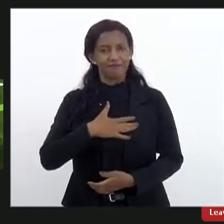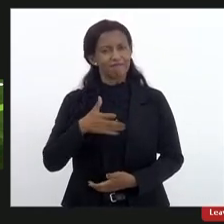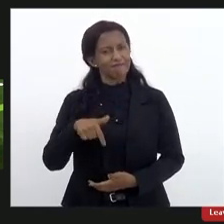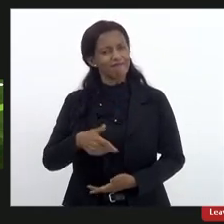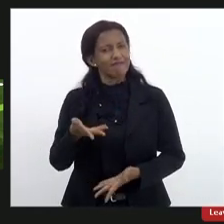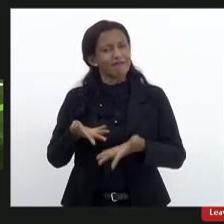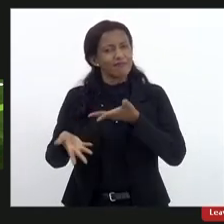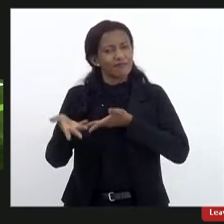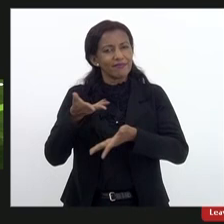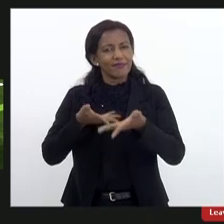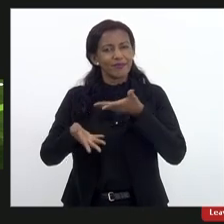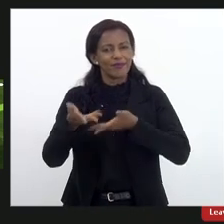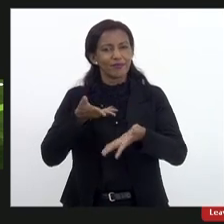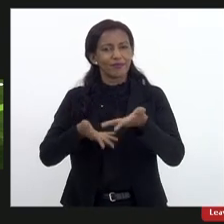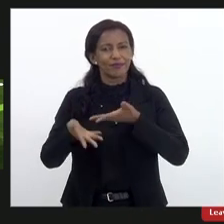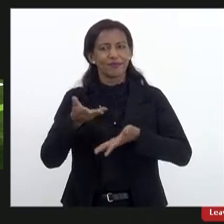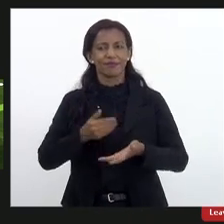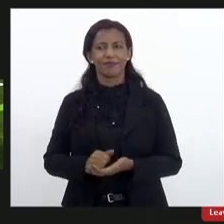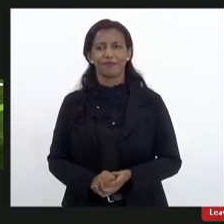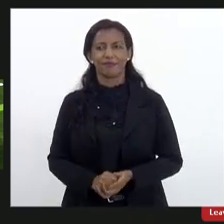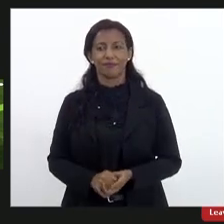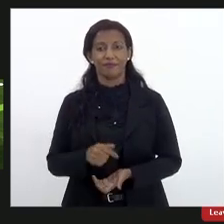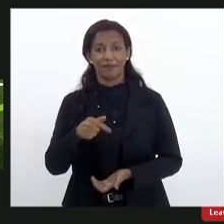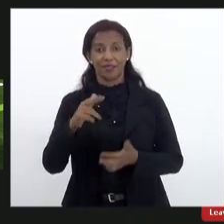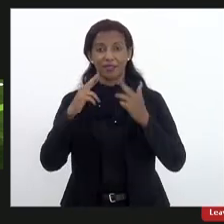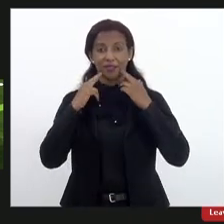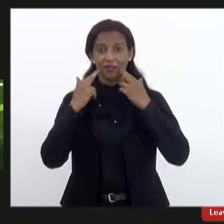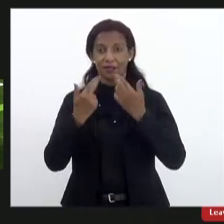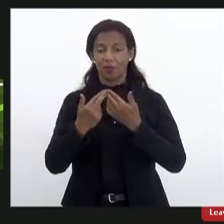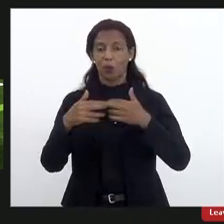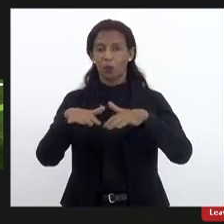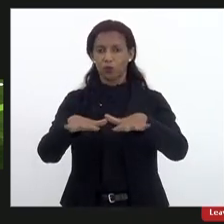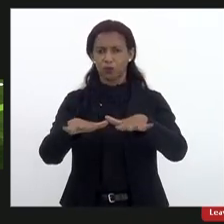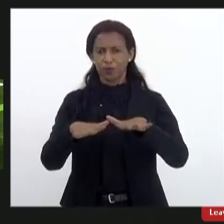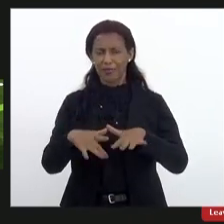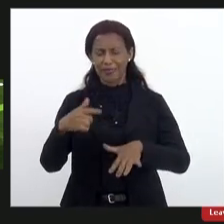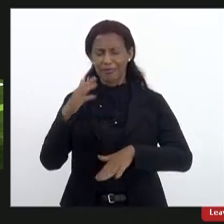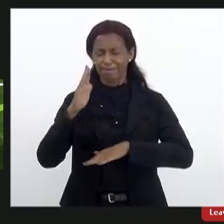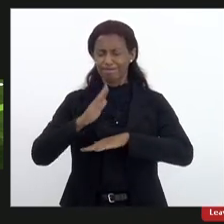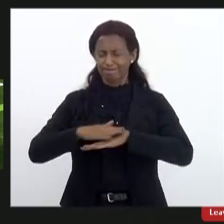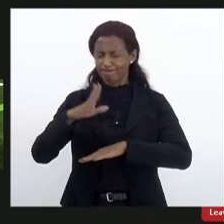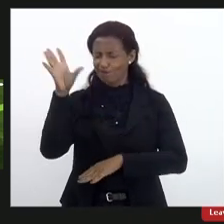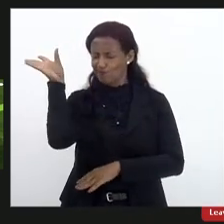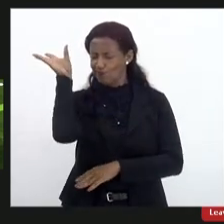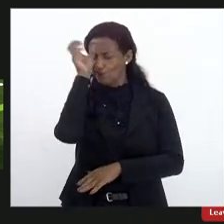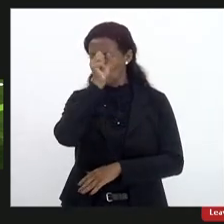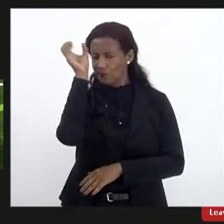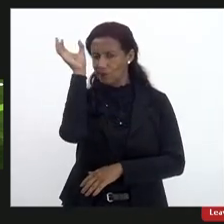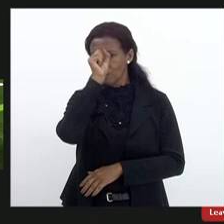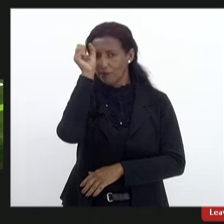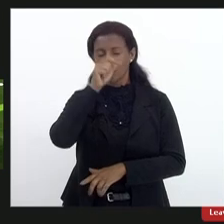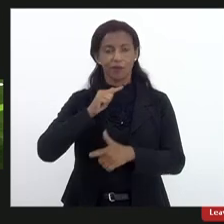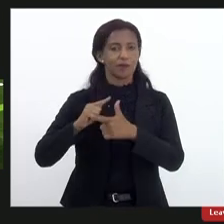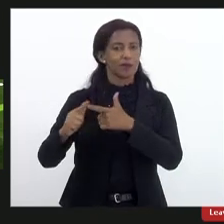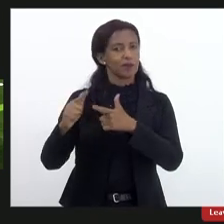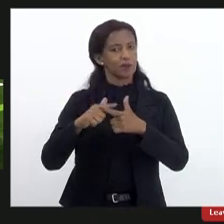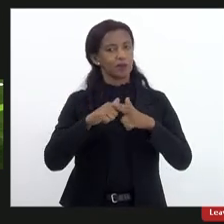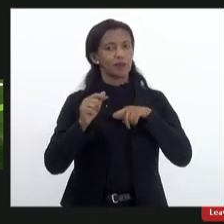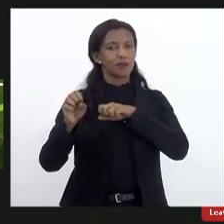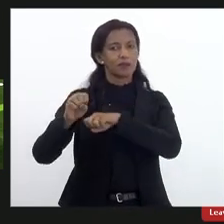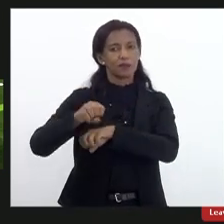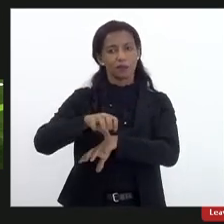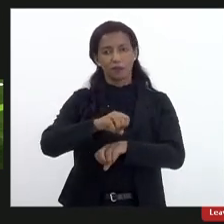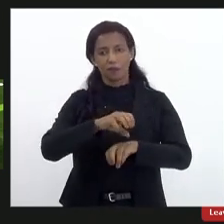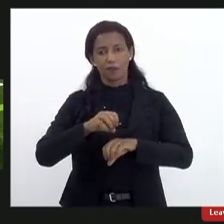participando dessa audiência pública, tenho aprendido muito sobre os problemas da educação,